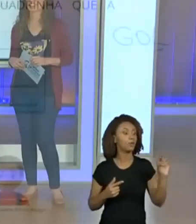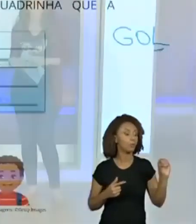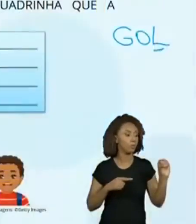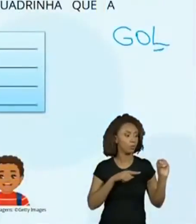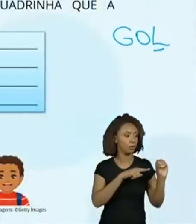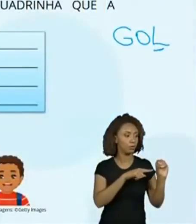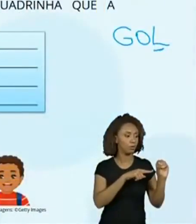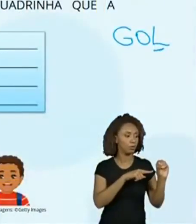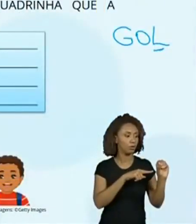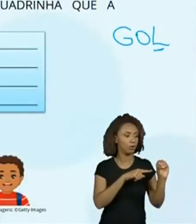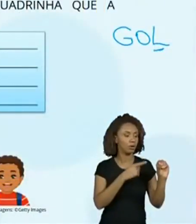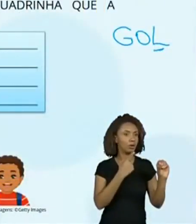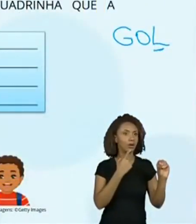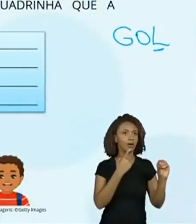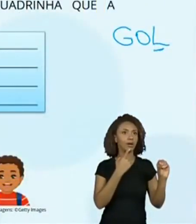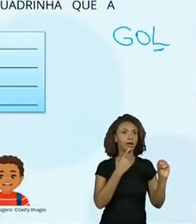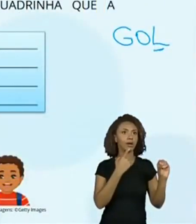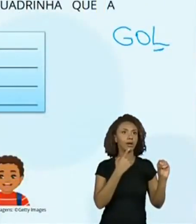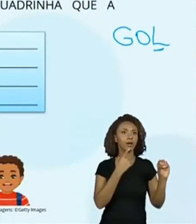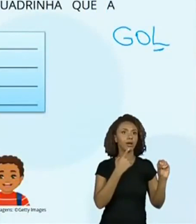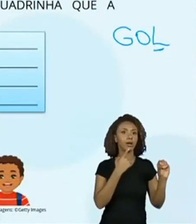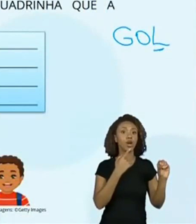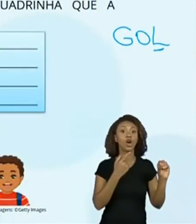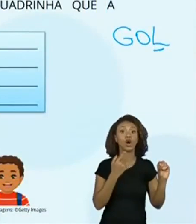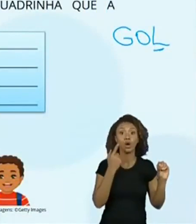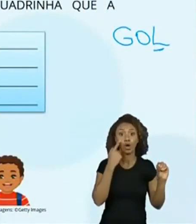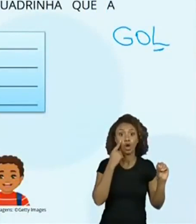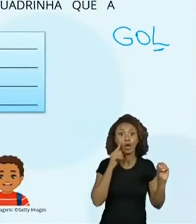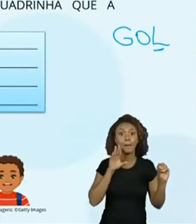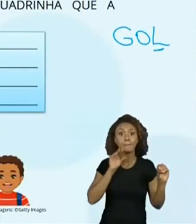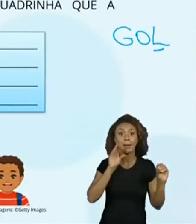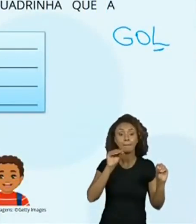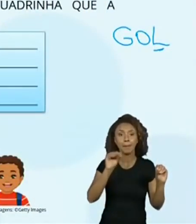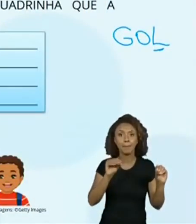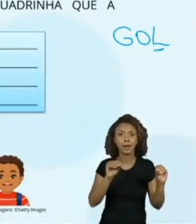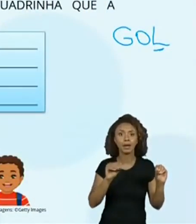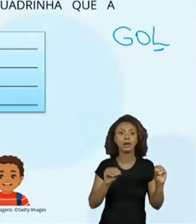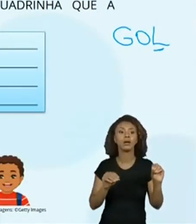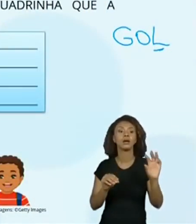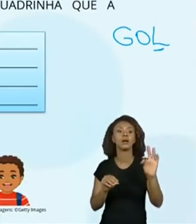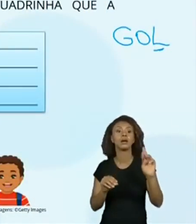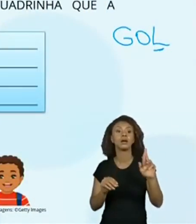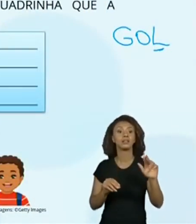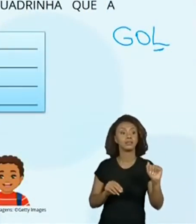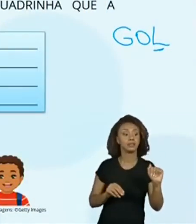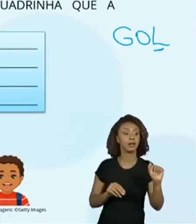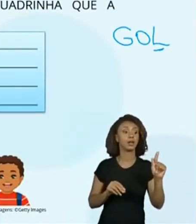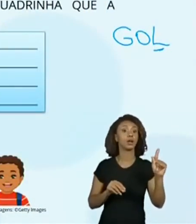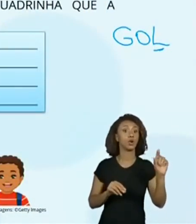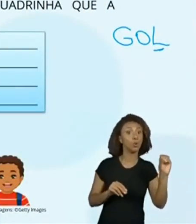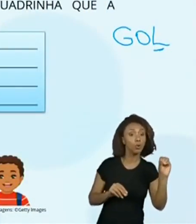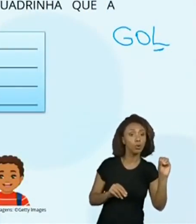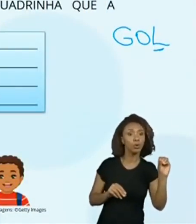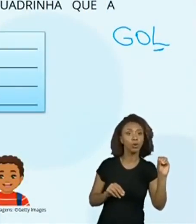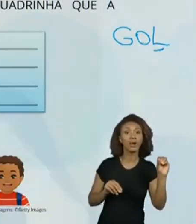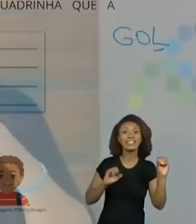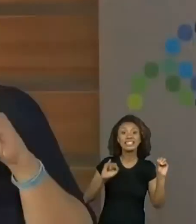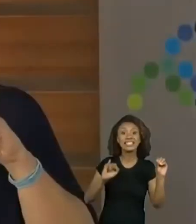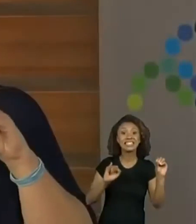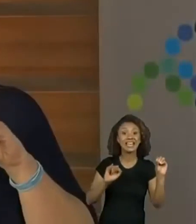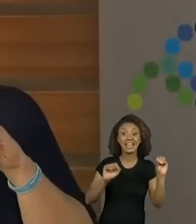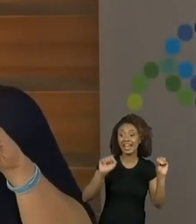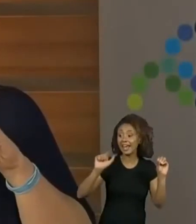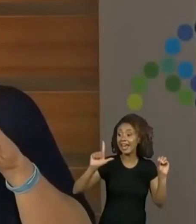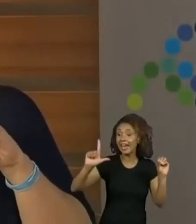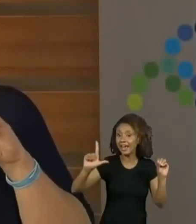Trago. Olha a diferença até do som, Trago. Termina ali. Quando a gente fala que vai o L, olha a diferença